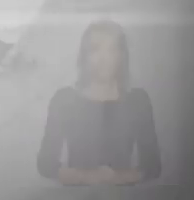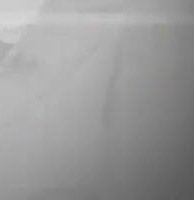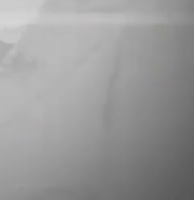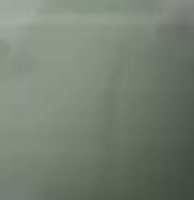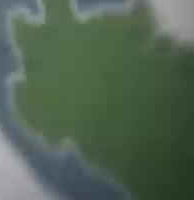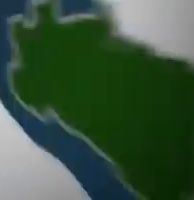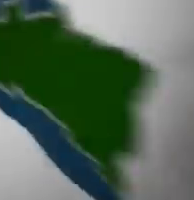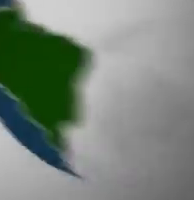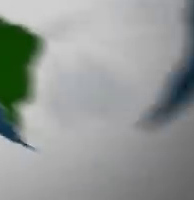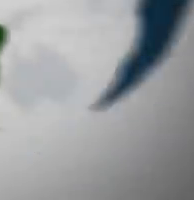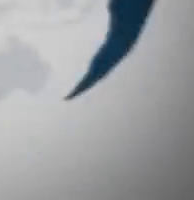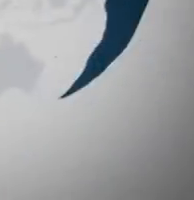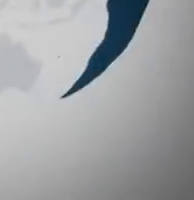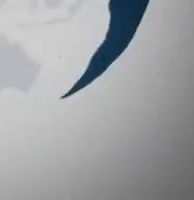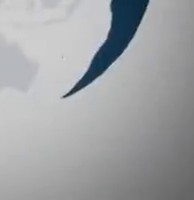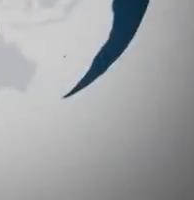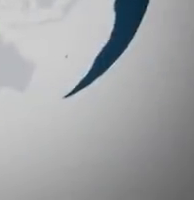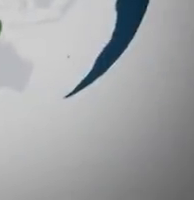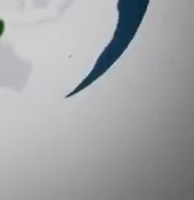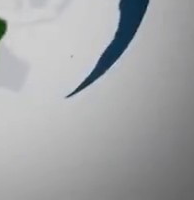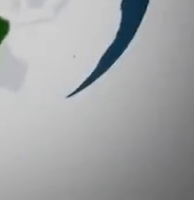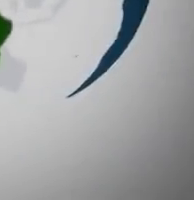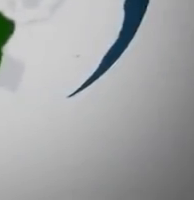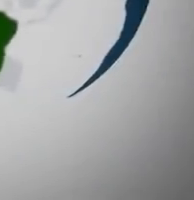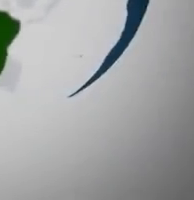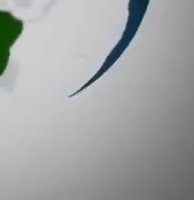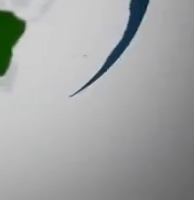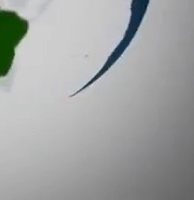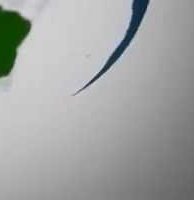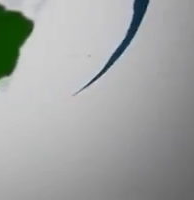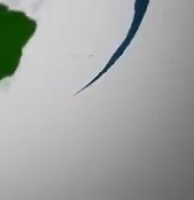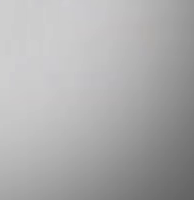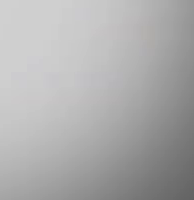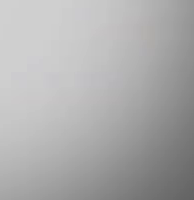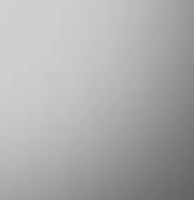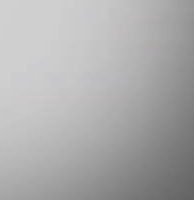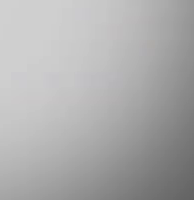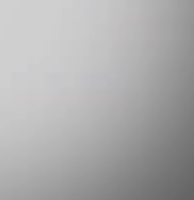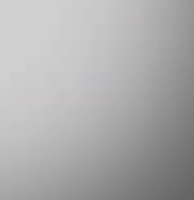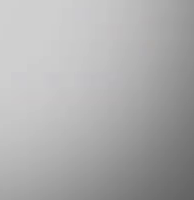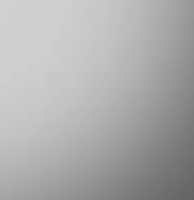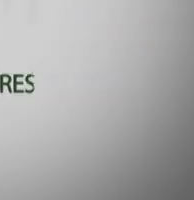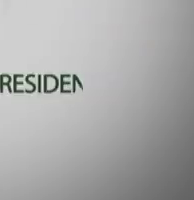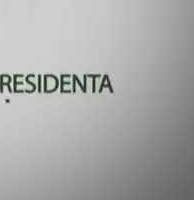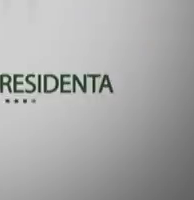Tchau. Tchau. Tchau. Tchau.